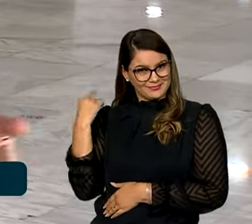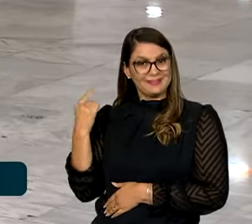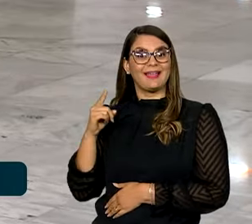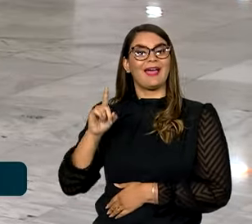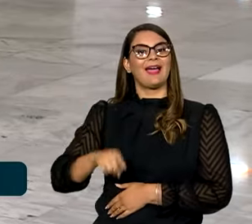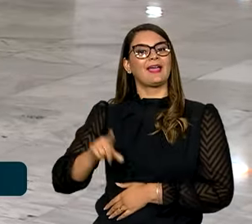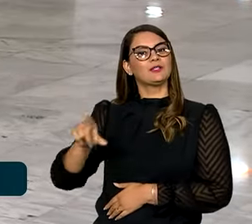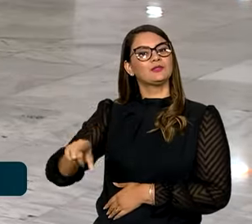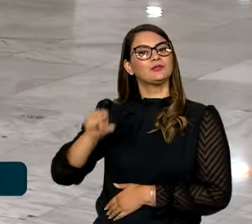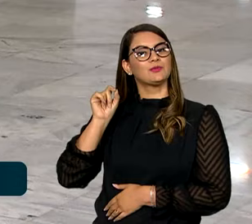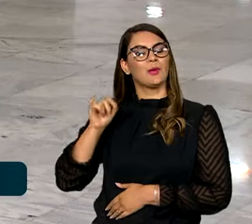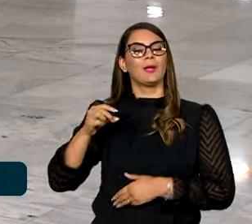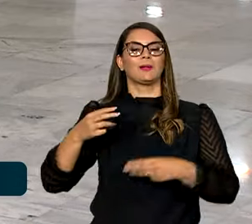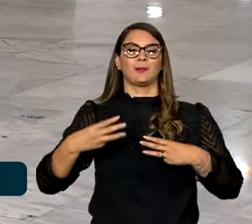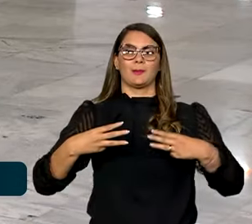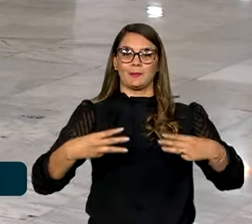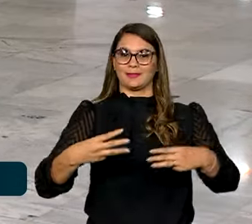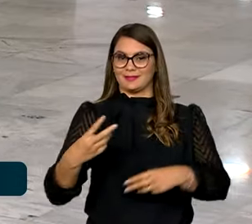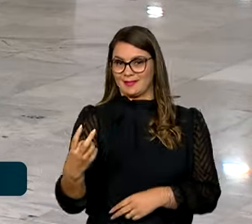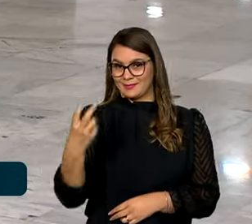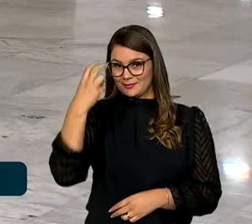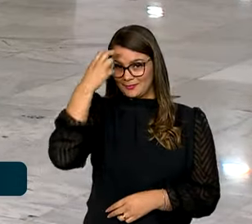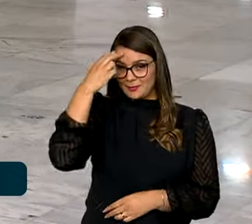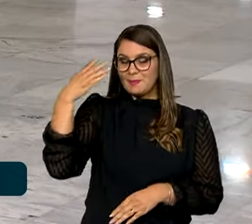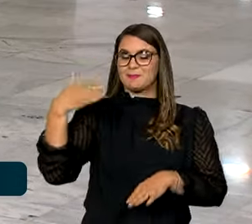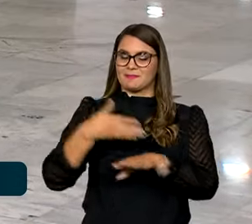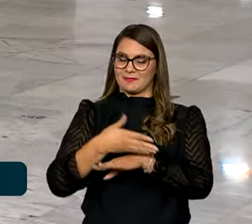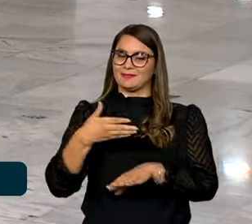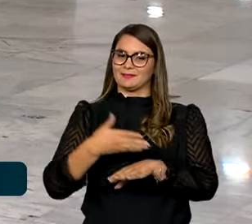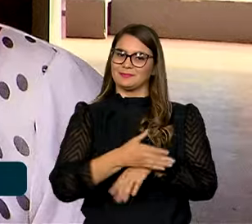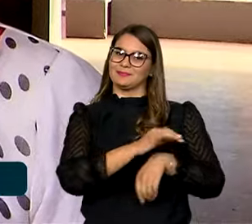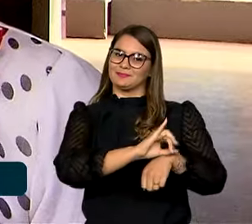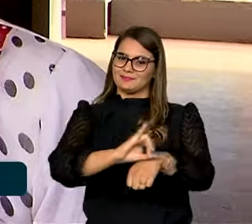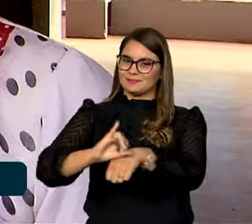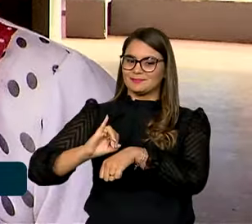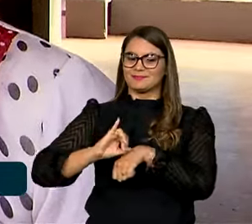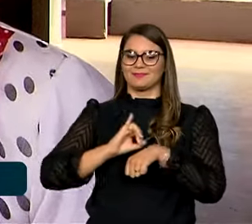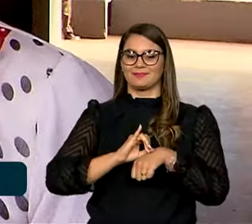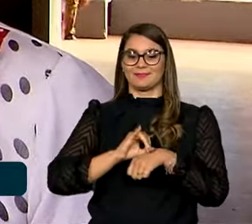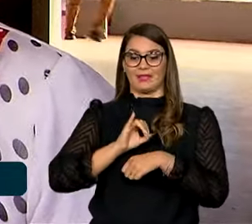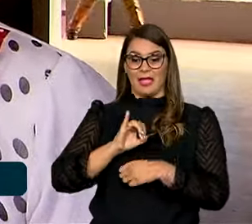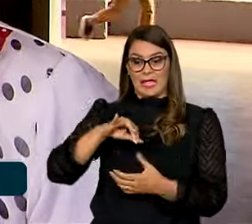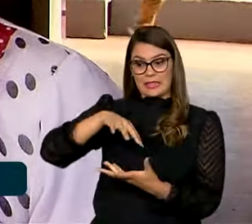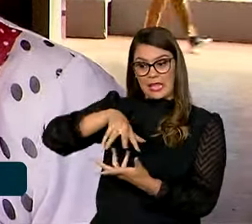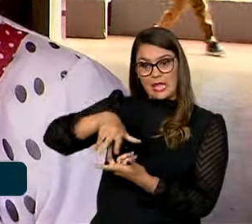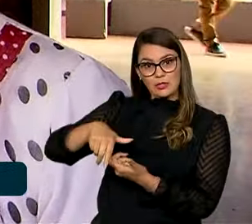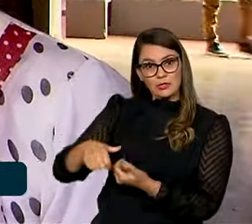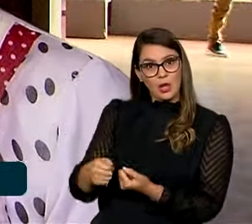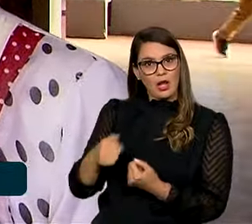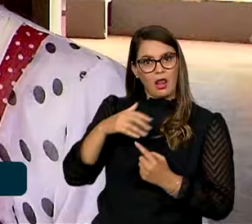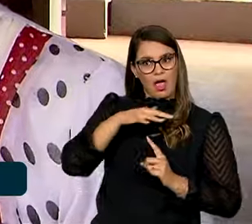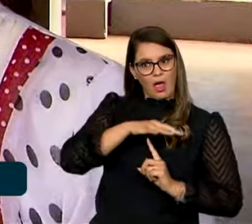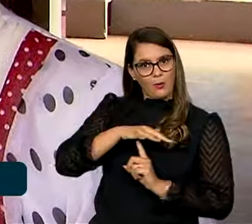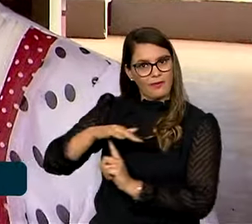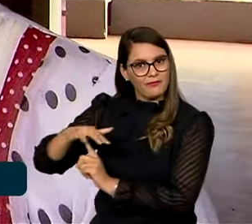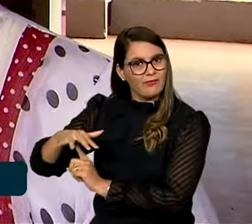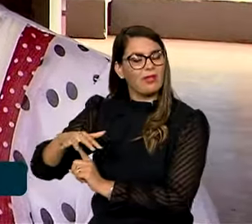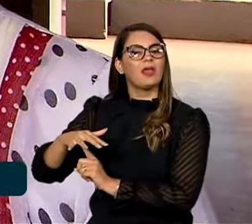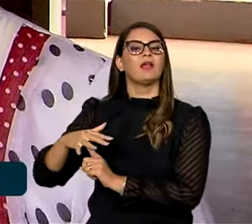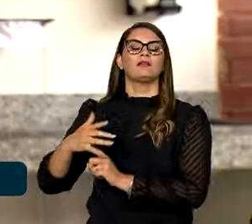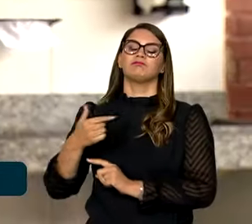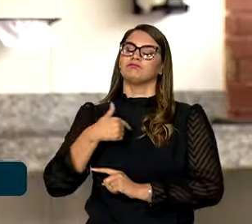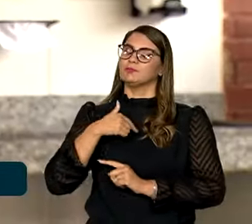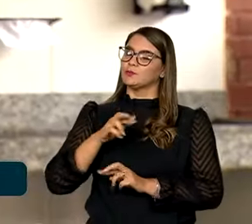um dos eleitos pelo Ministério da Cultura para participar da exposição. É uma feira internacional, então eu